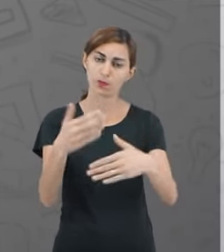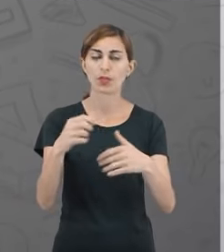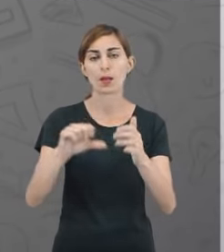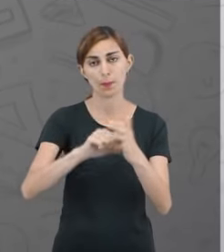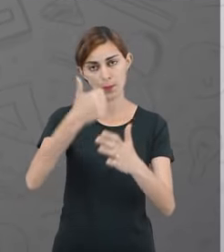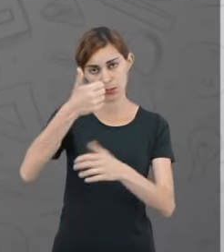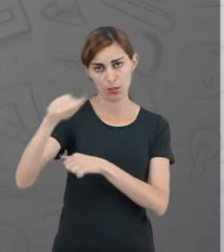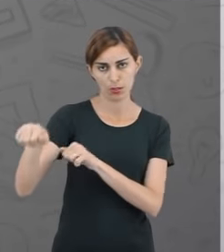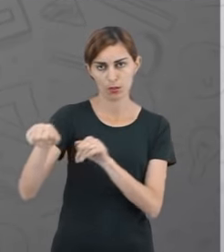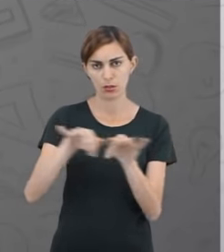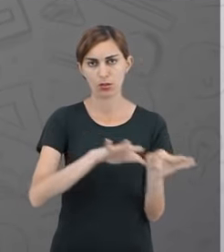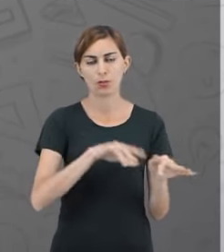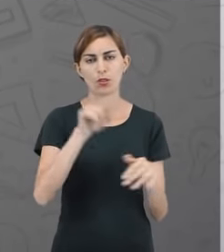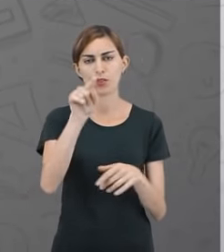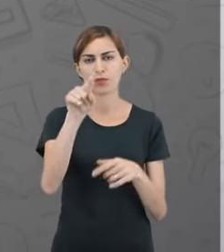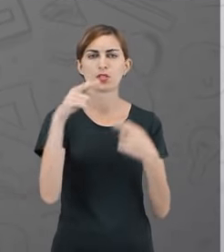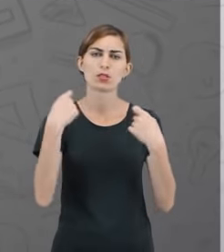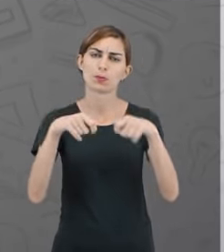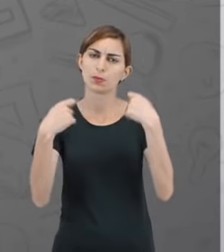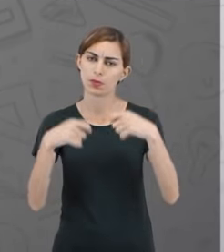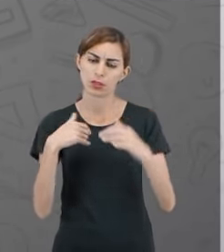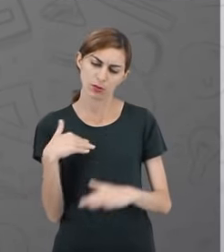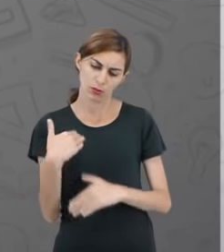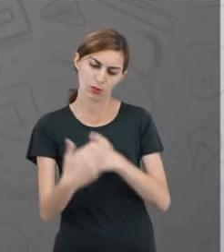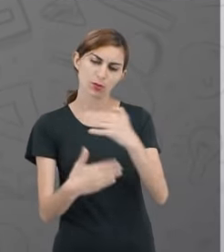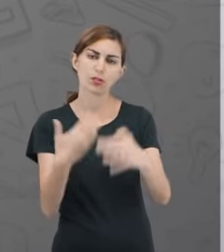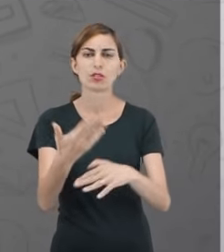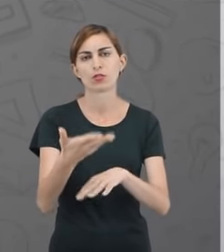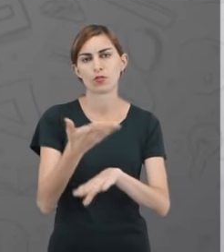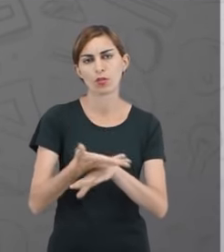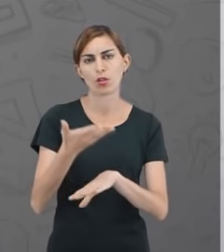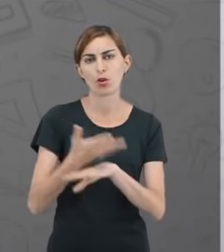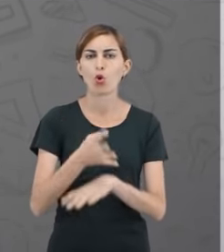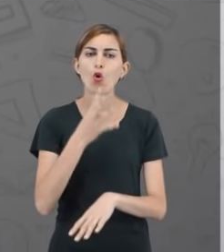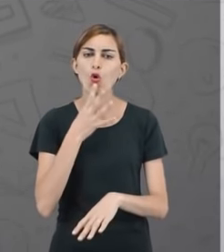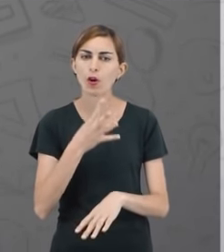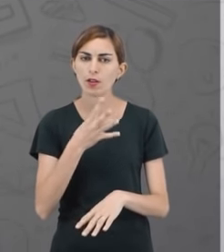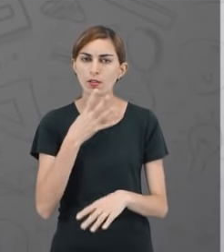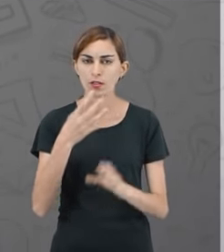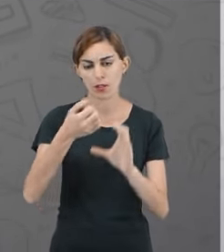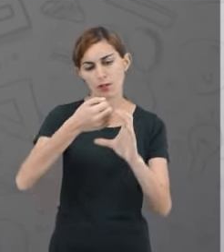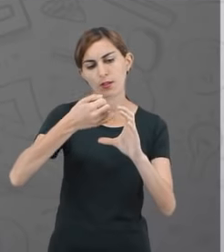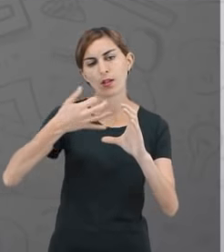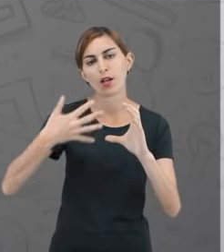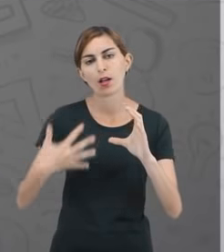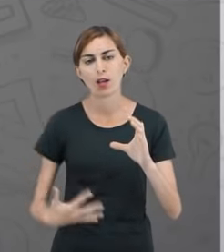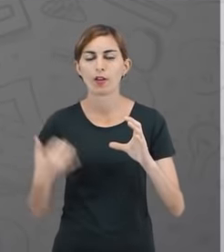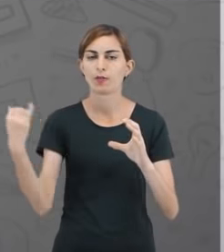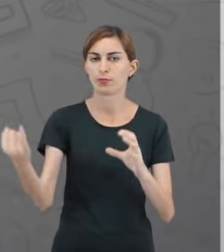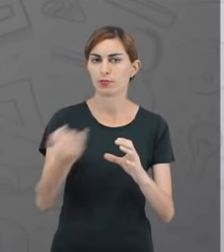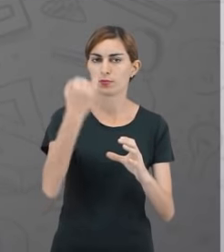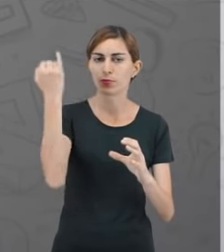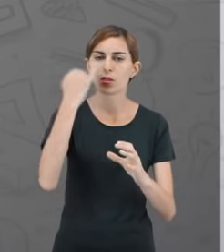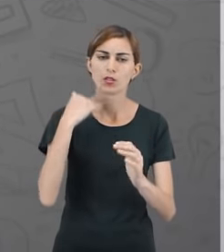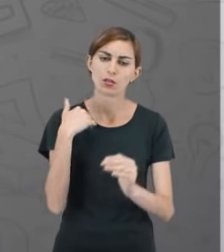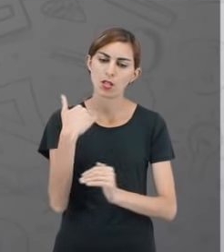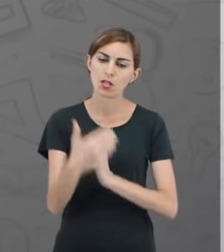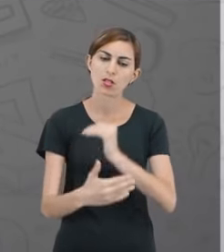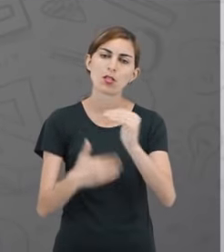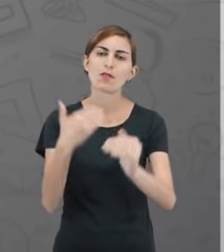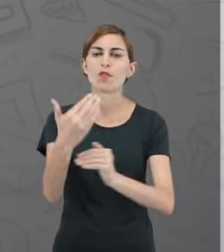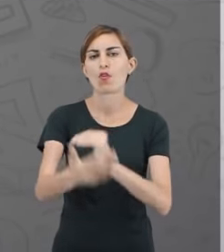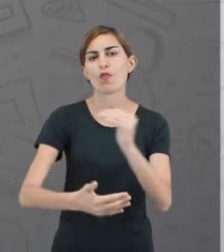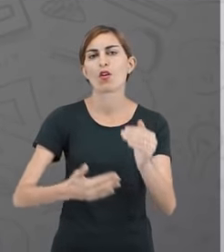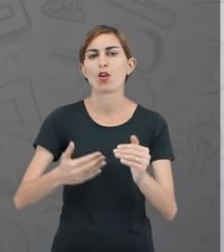semana, você precisa desenvolver a competência, conhecer as características e a importância de desenvolver